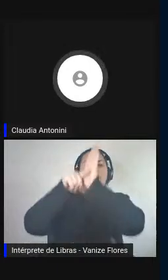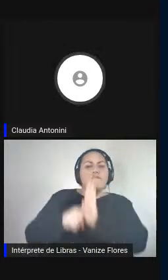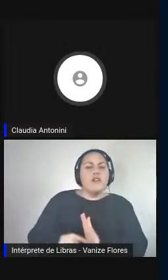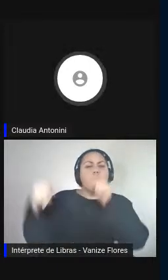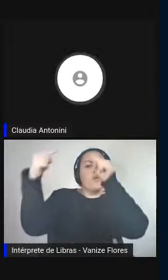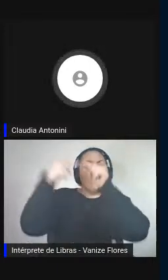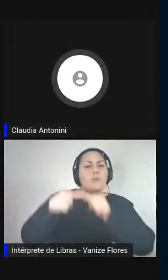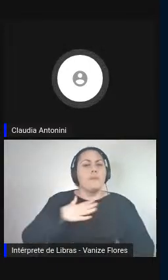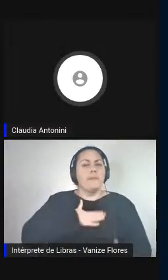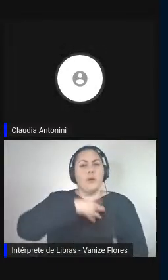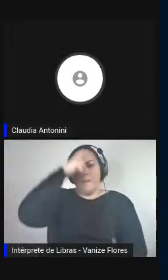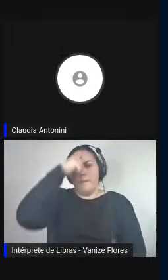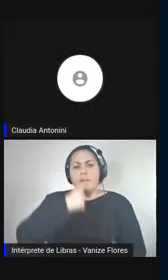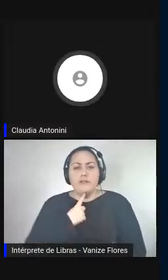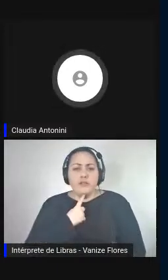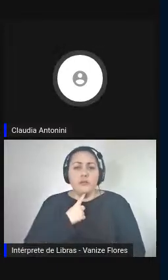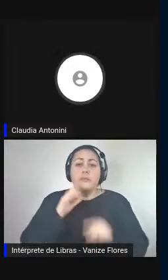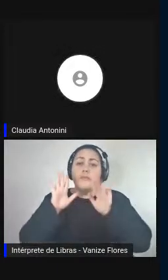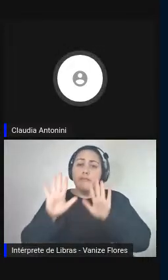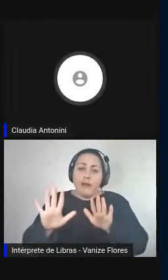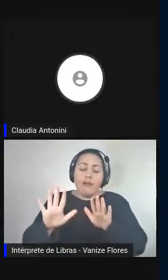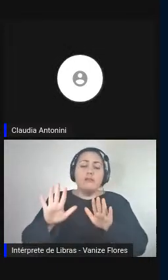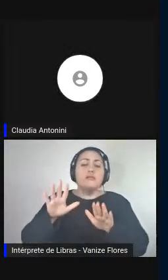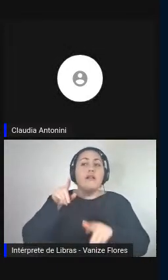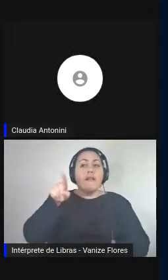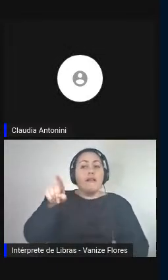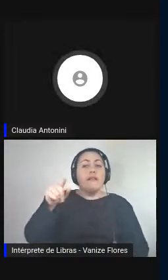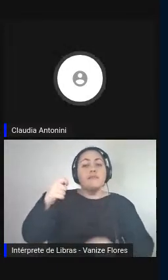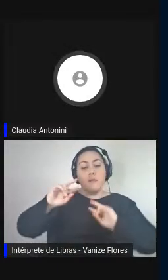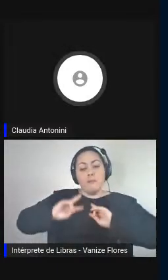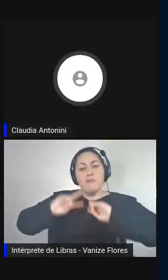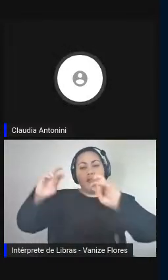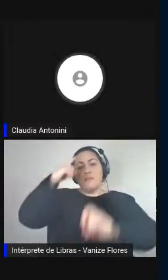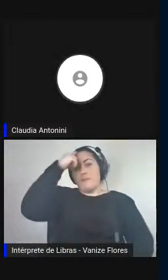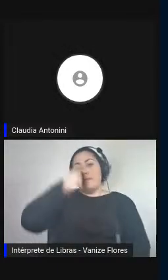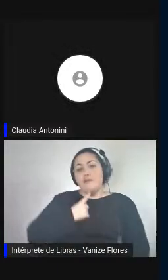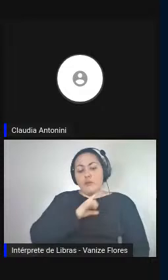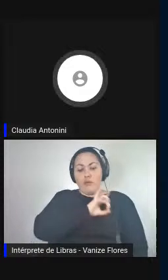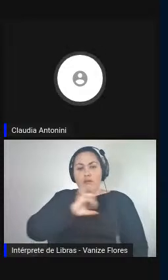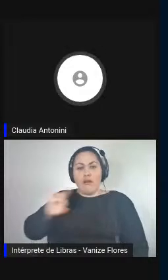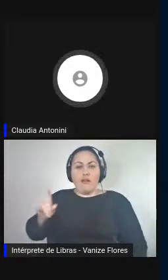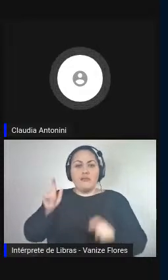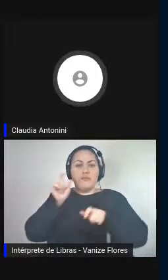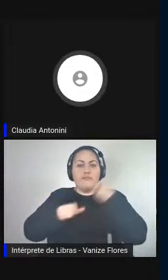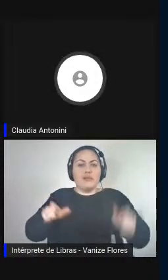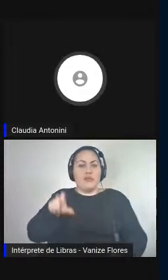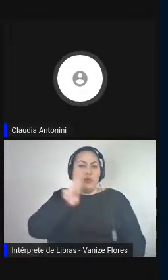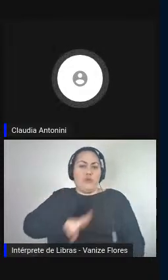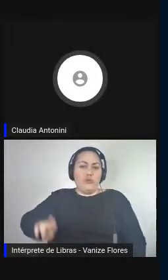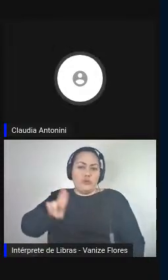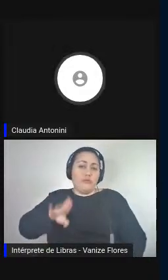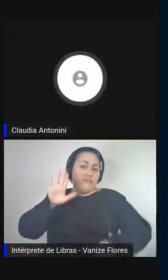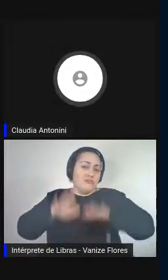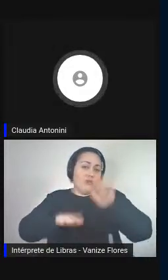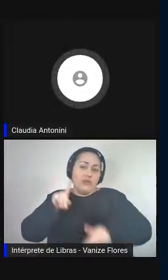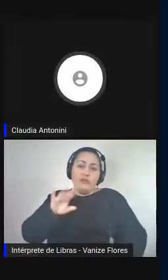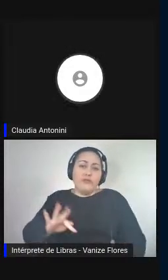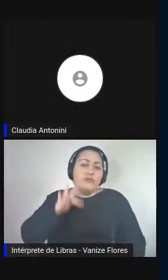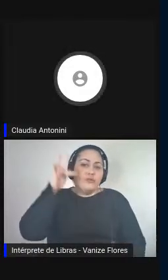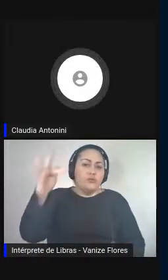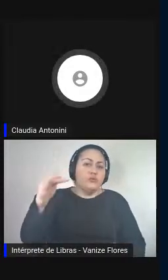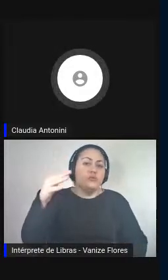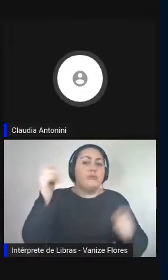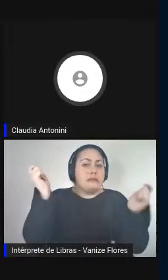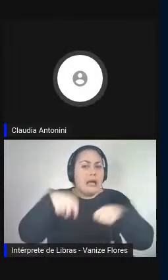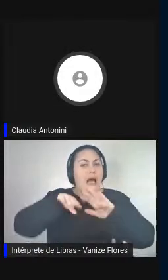determinados usuários e adaptar não somente as propostas de cinema, mas também